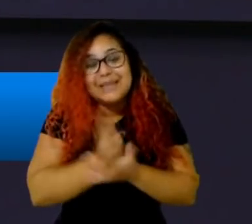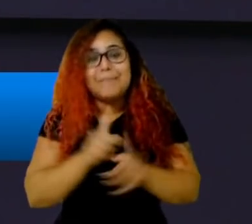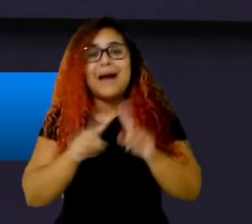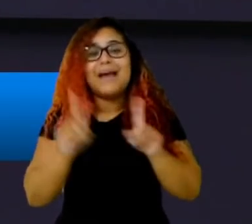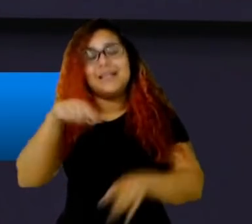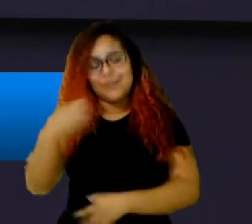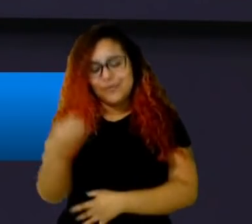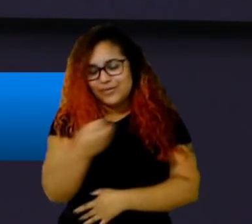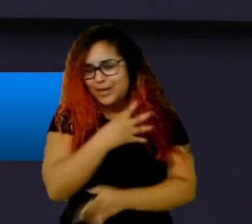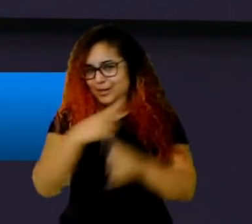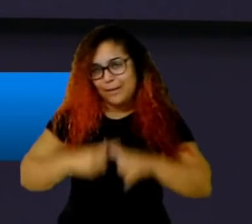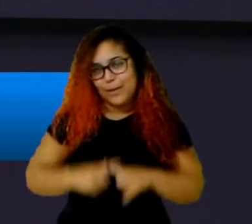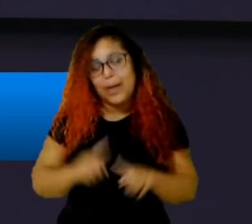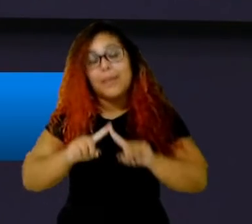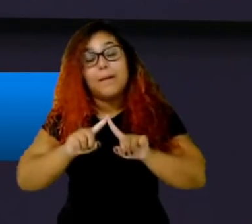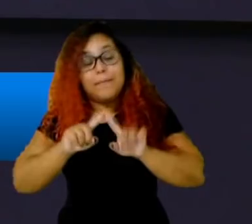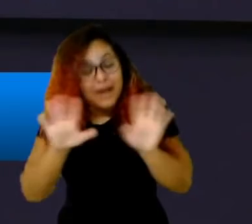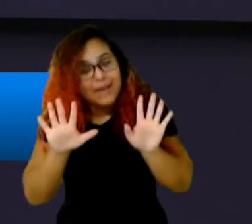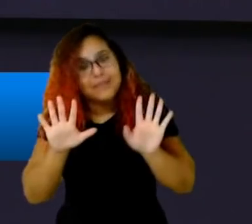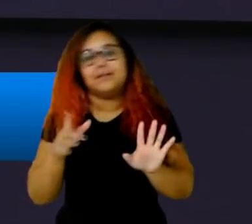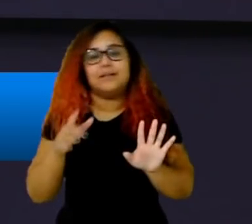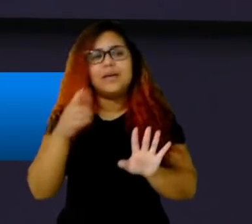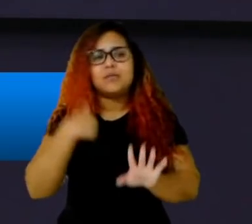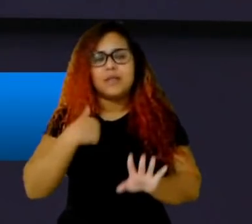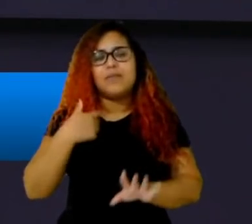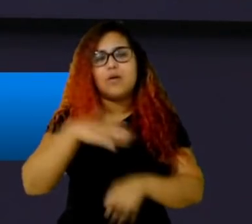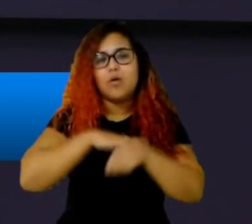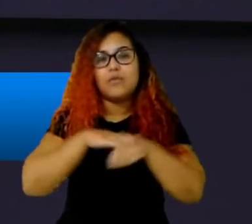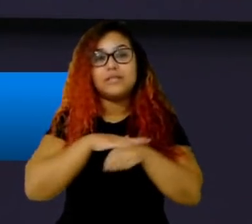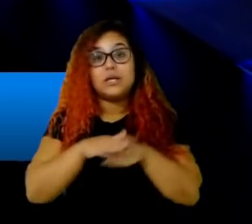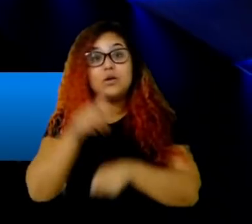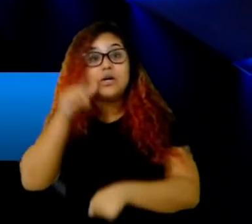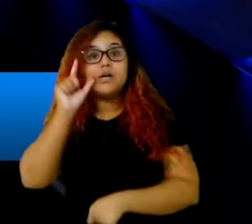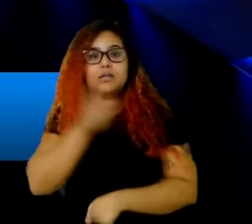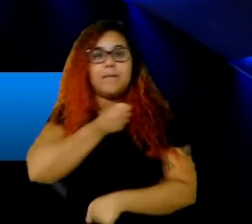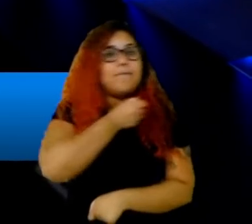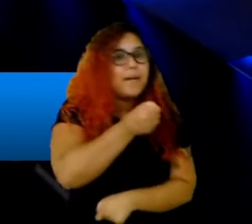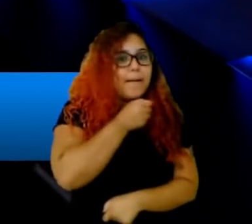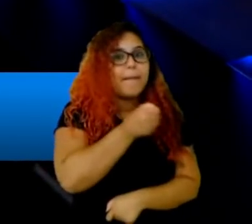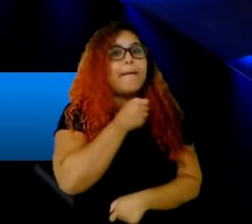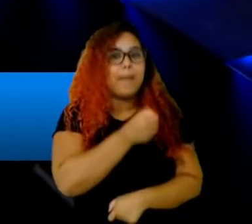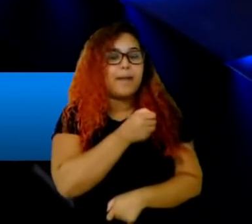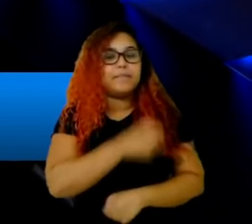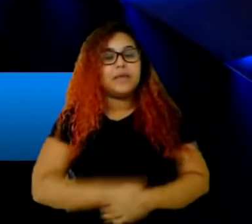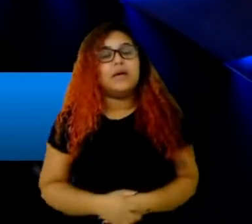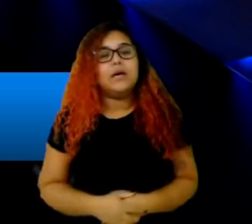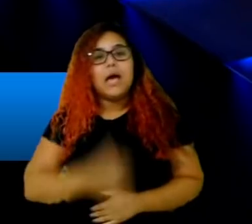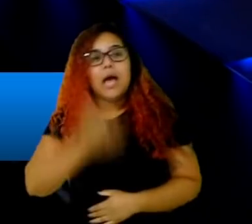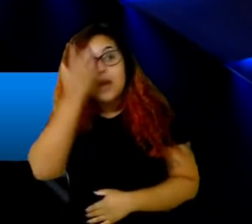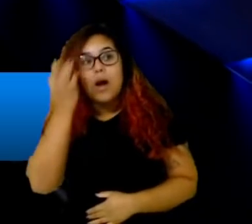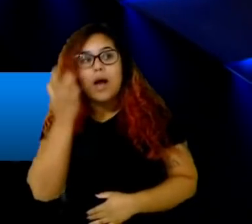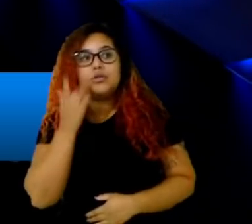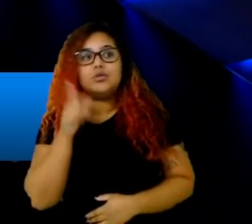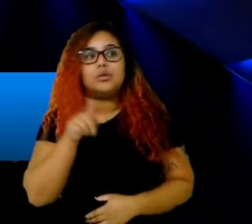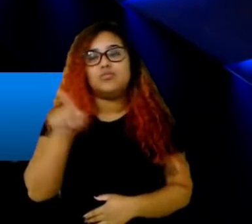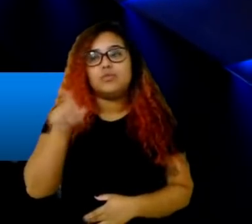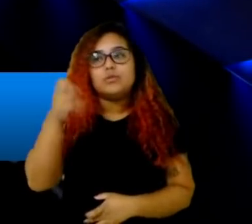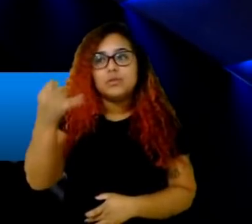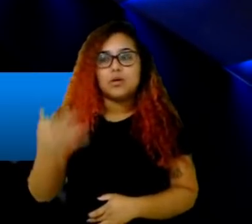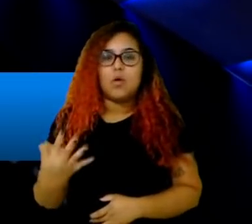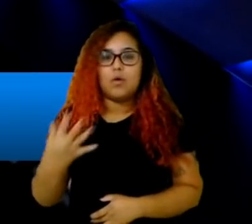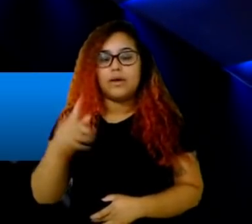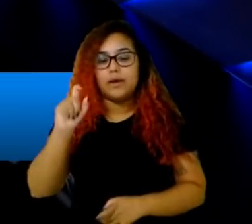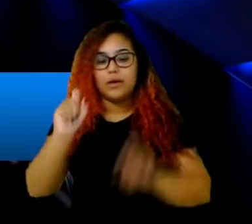eu tava até comentando isso mais cedo na coletiva de imprensa falando que eu acho que se você for obsessivo o suficiente em ser melhor todos os dias e melhorar toda